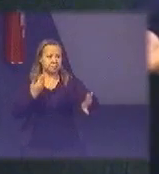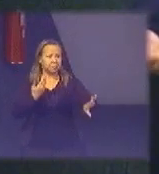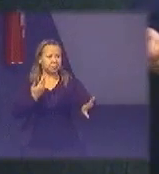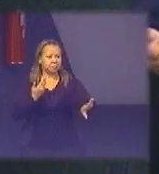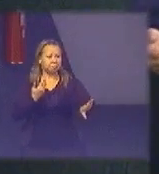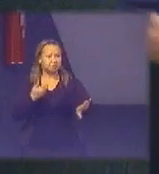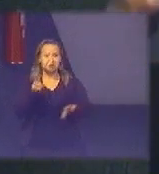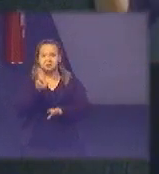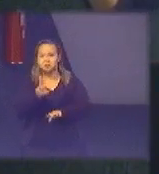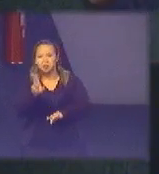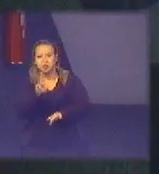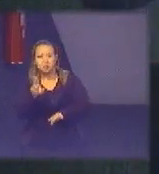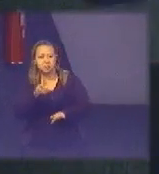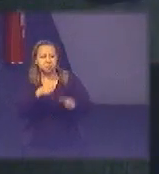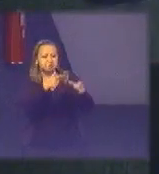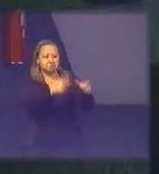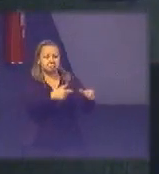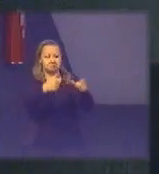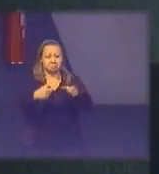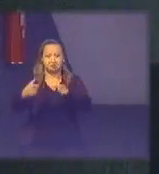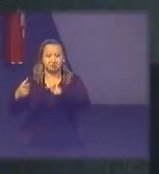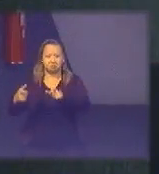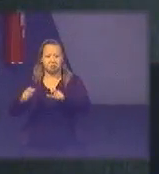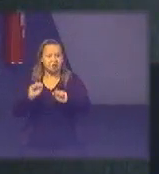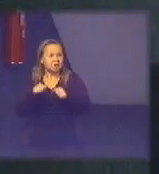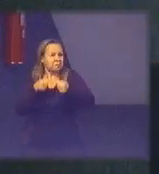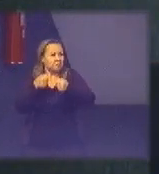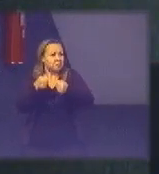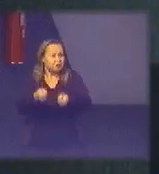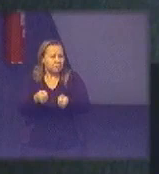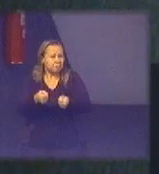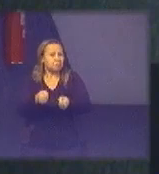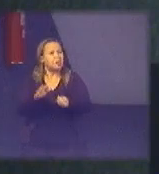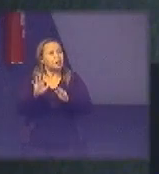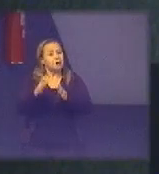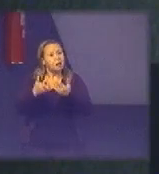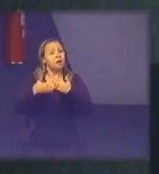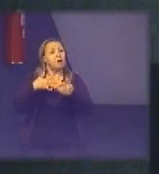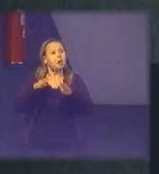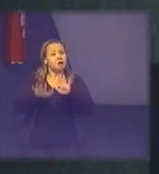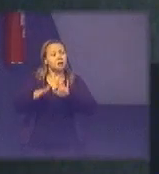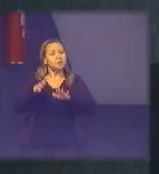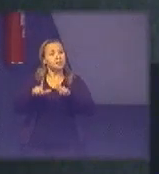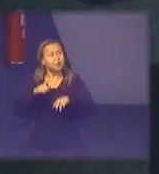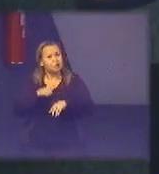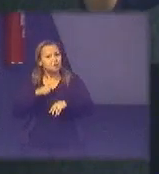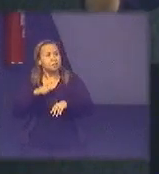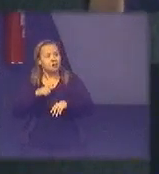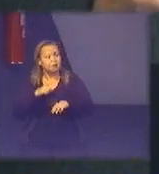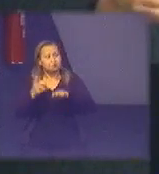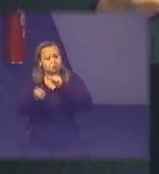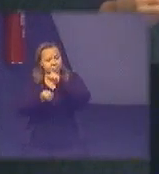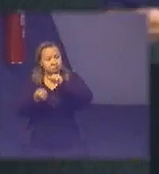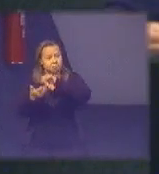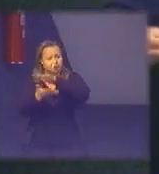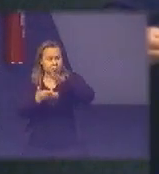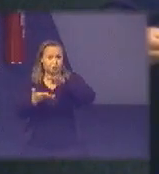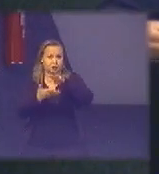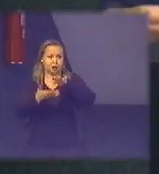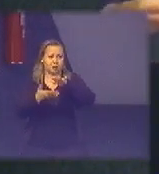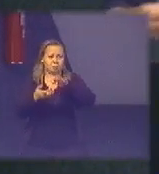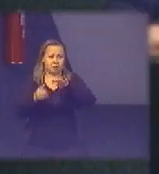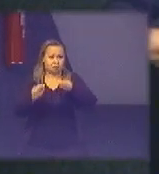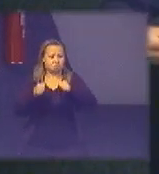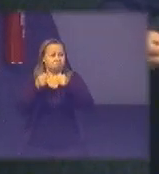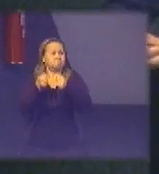múltiplos e você tem às vezes esforços de sustentabilidade e eu falei cara isso aqui tem que casar com uma pauta de sustentabilidade